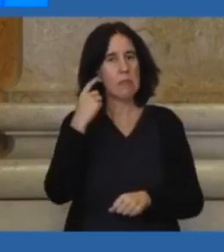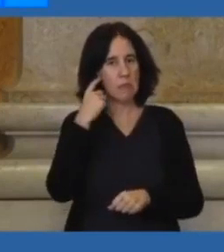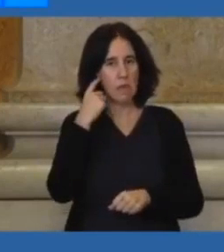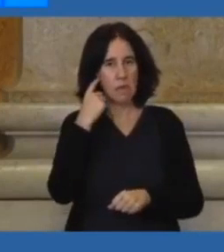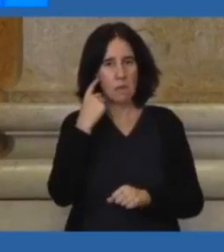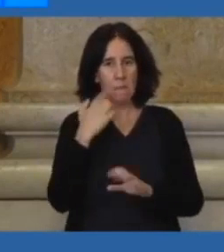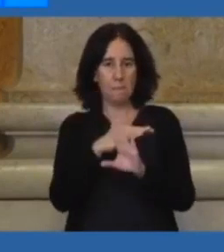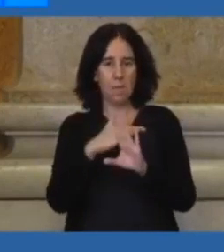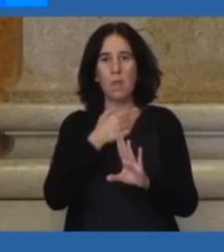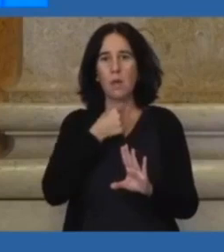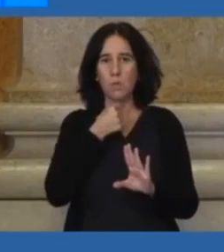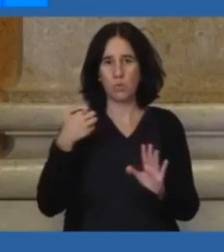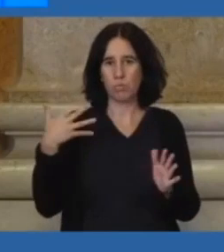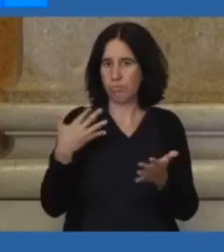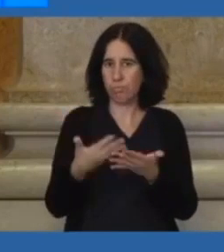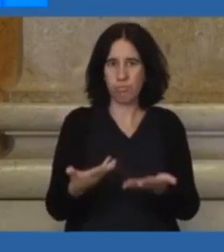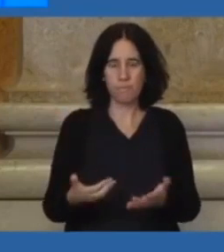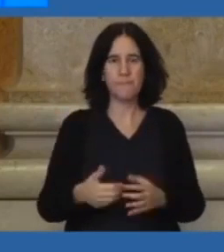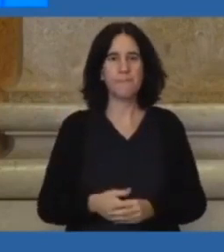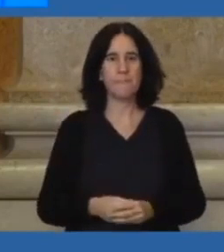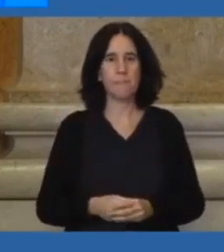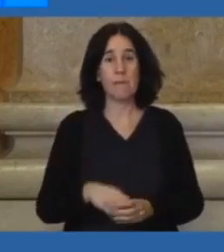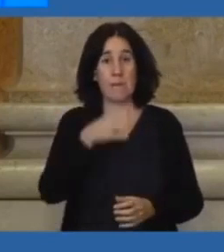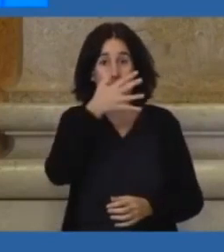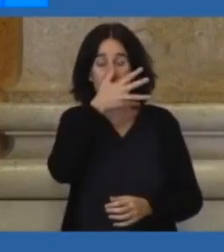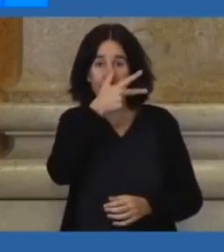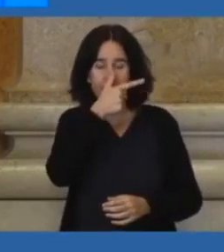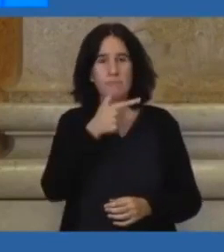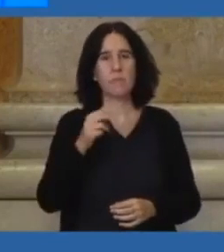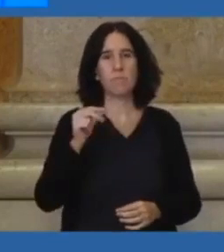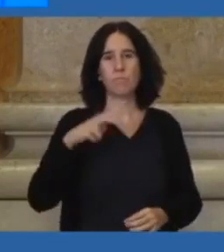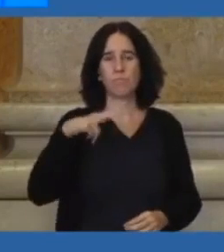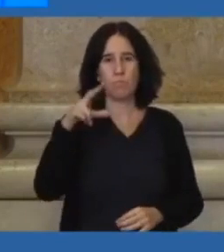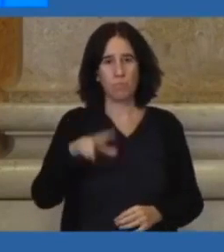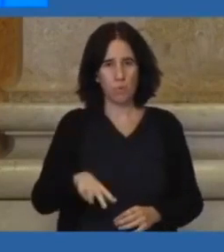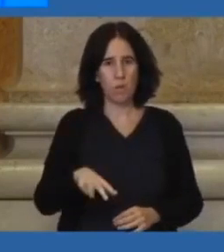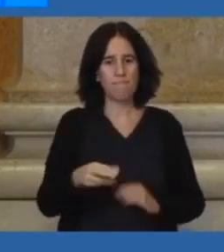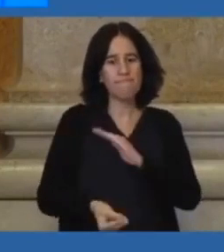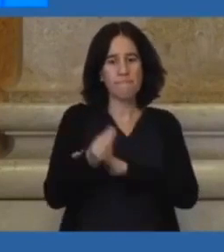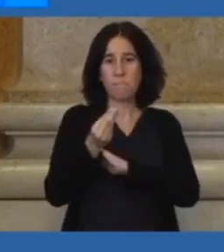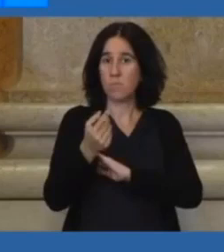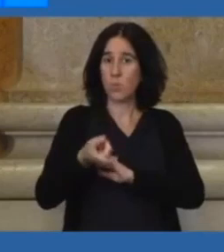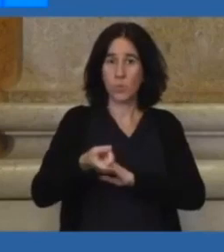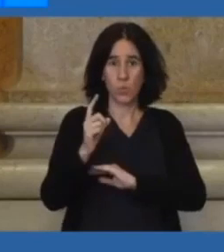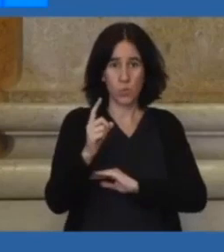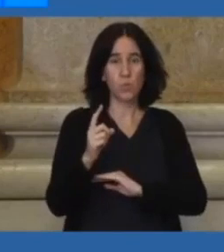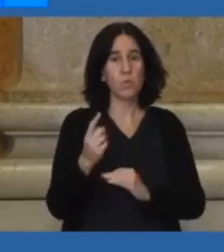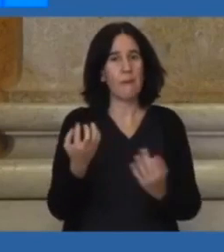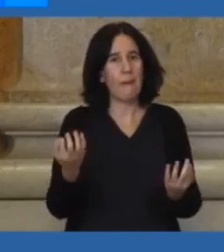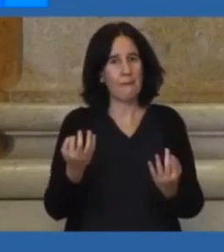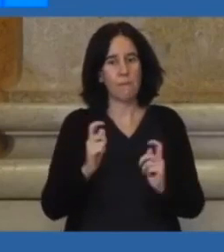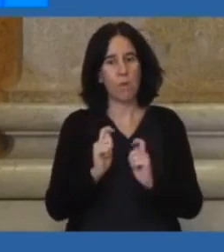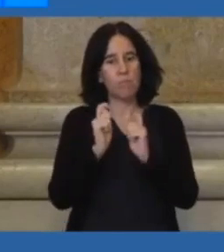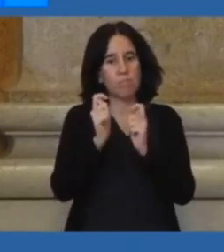meados de agosto. Infelizmente, Portugal não é exceção e podemos